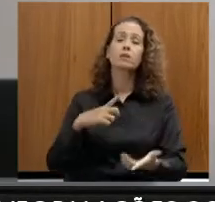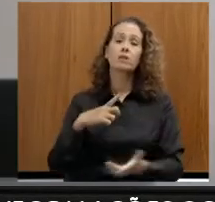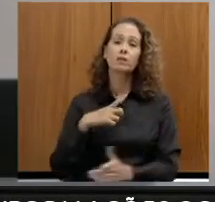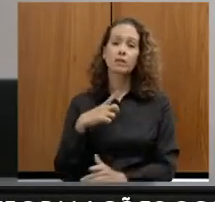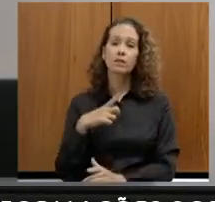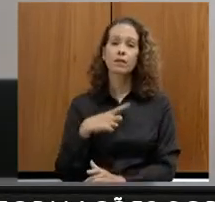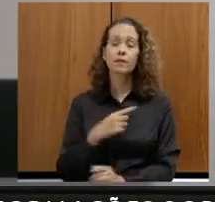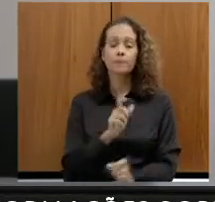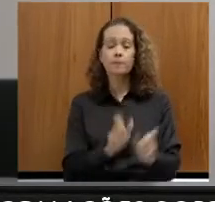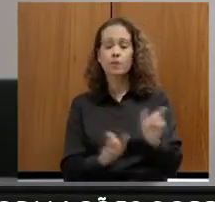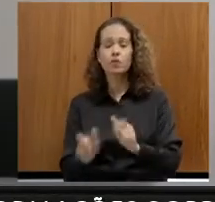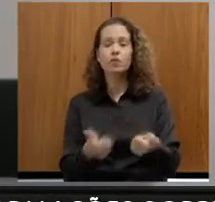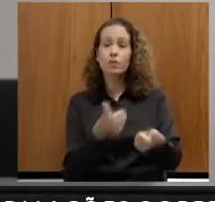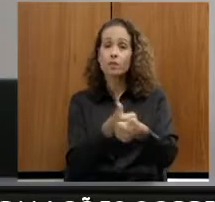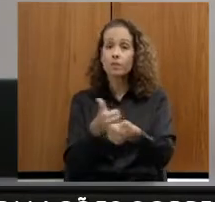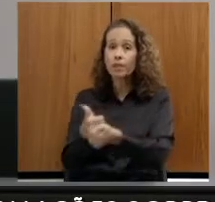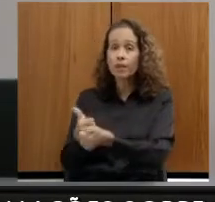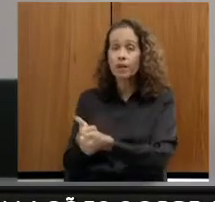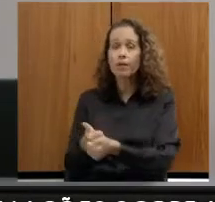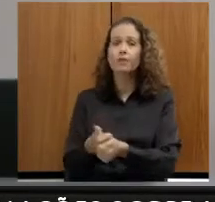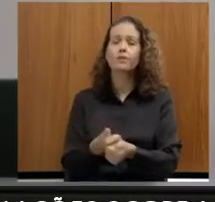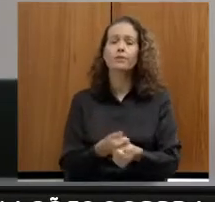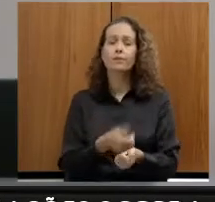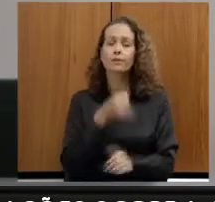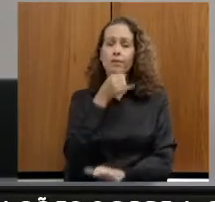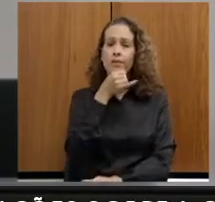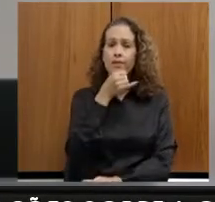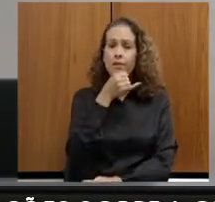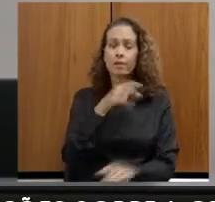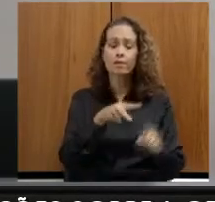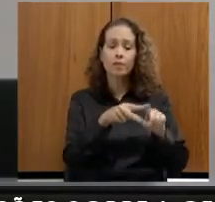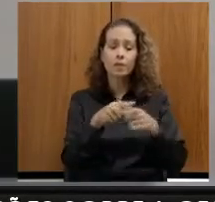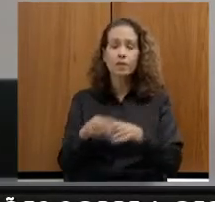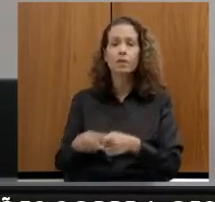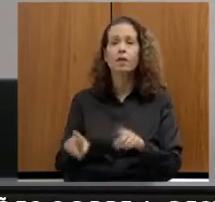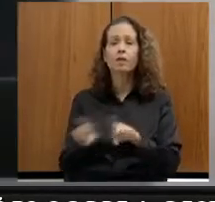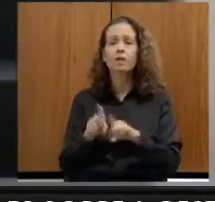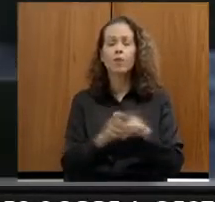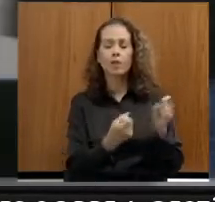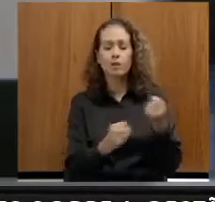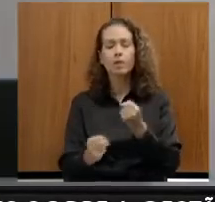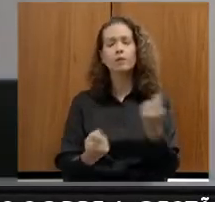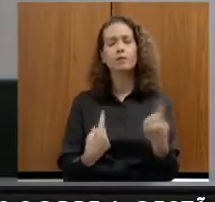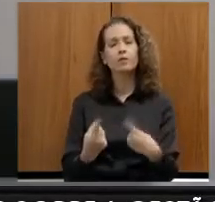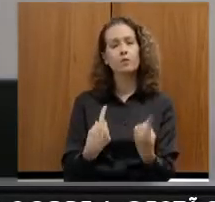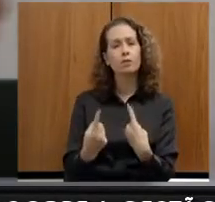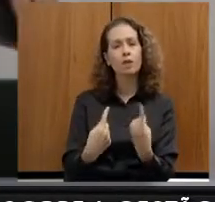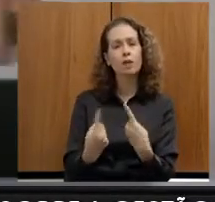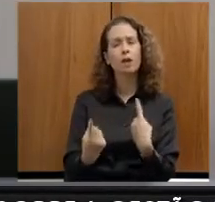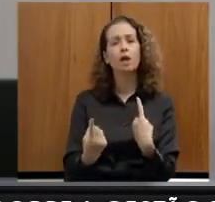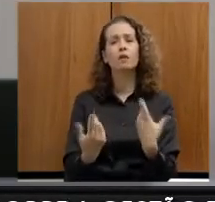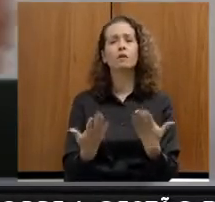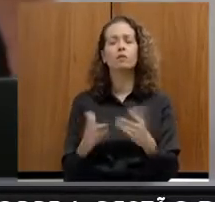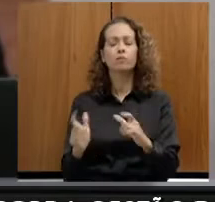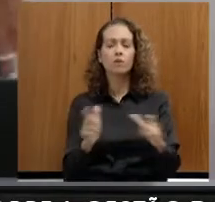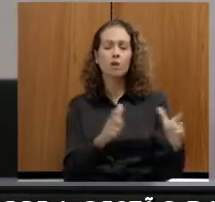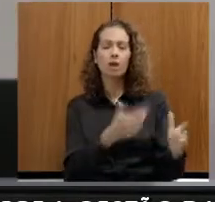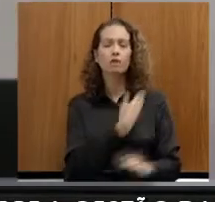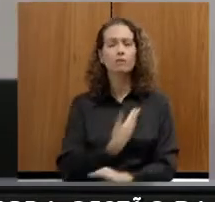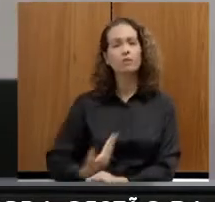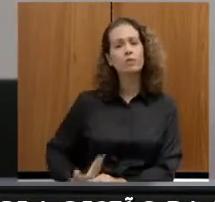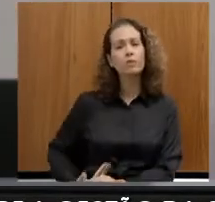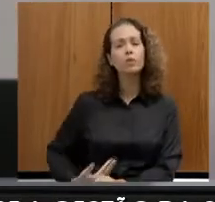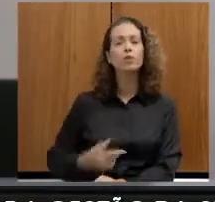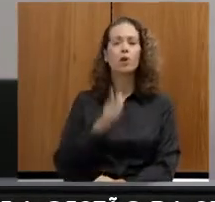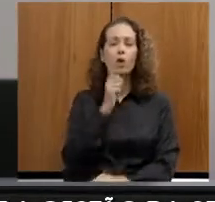desempregados, por exemplo, na manutenção e limpeza de estradas, próprios públicos, limpeza de